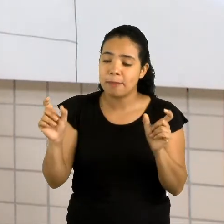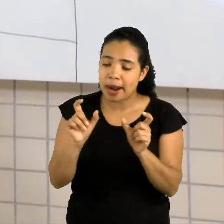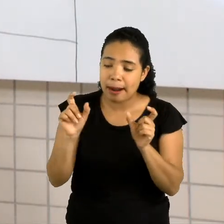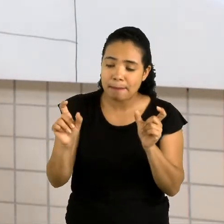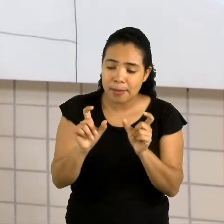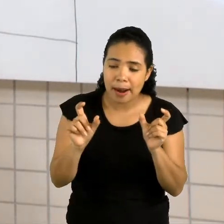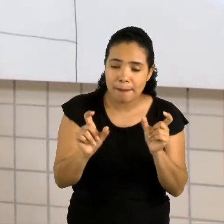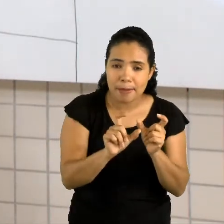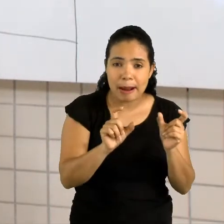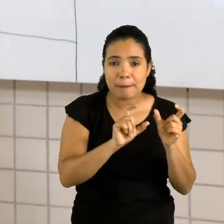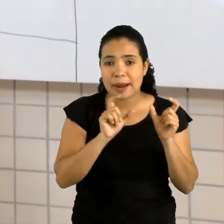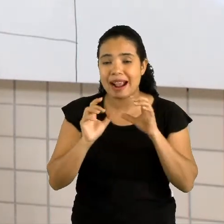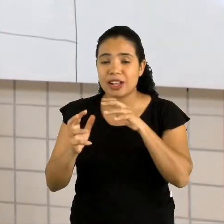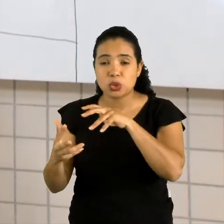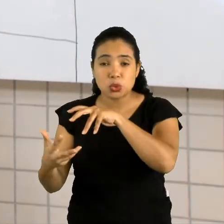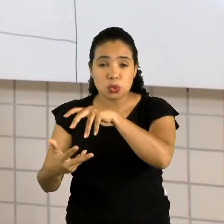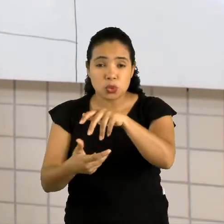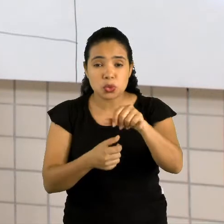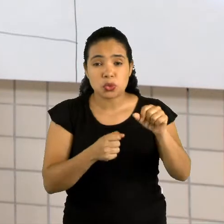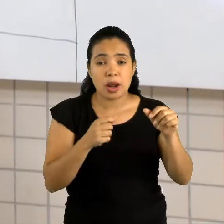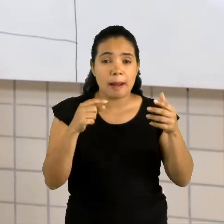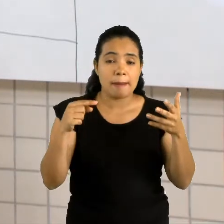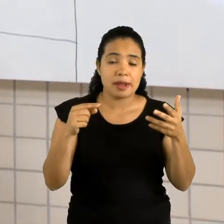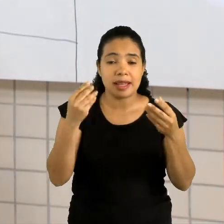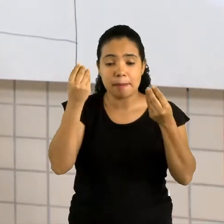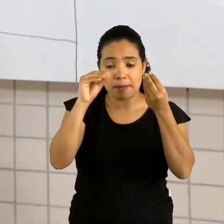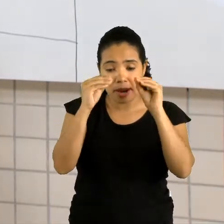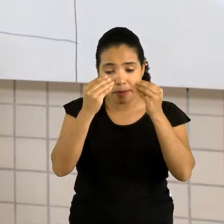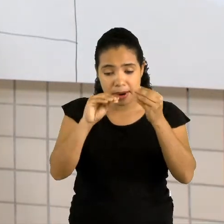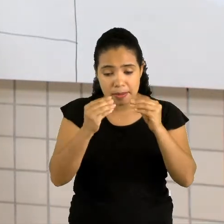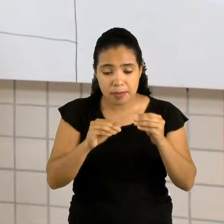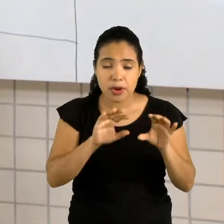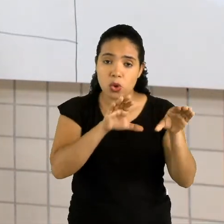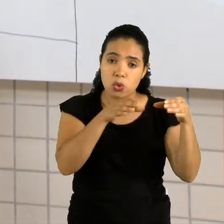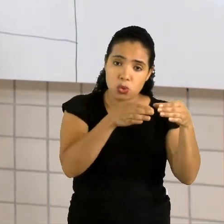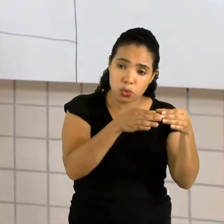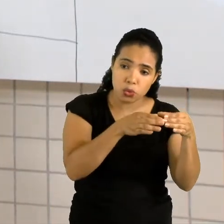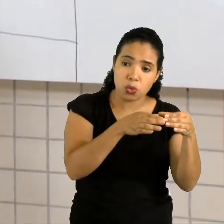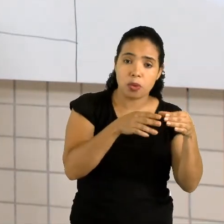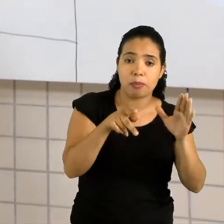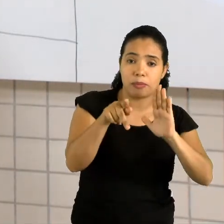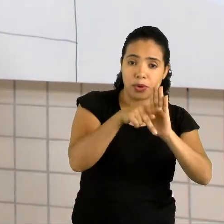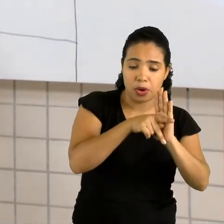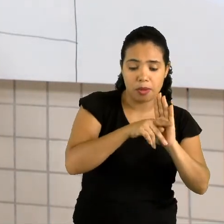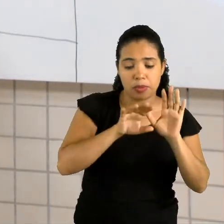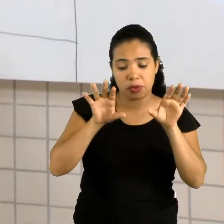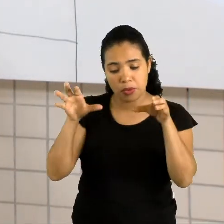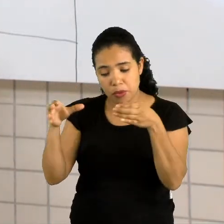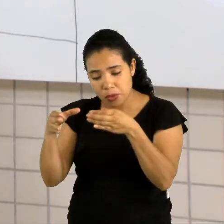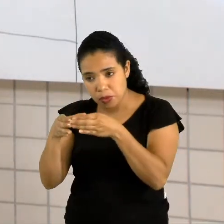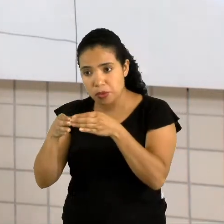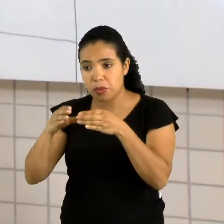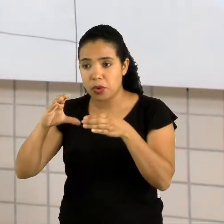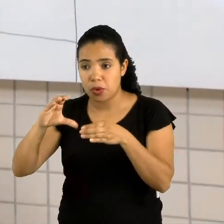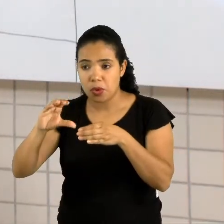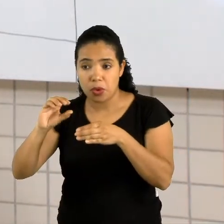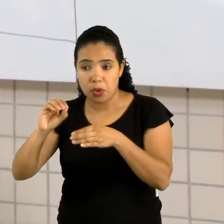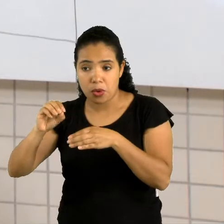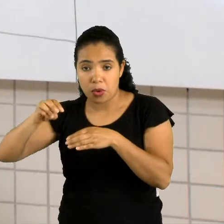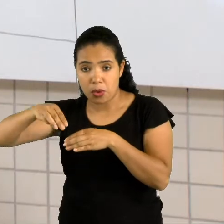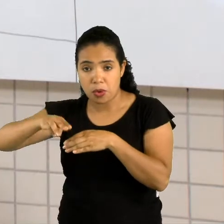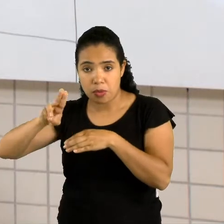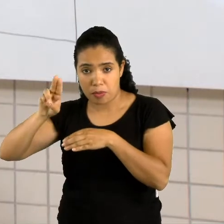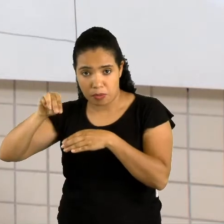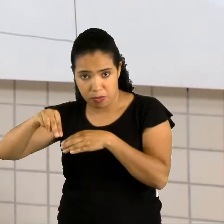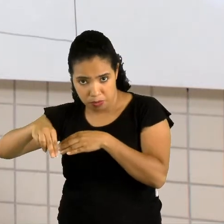que tem no mundo e classificasse ela, colocasse um grupo, é próprio, um grupo é comum, outro é